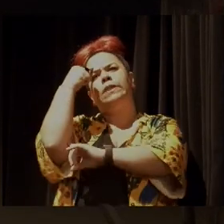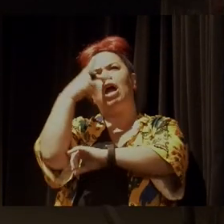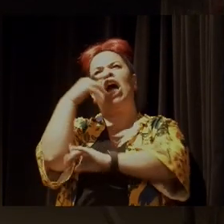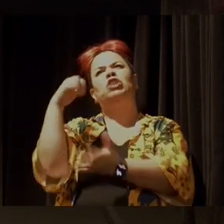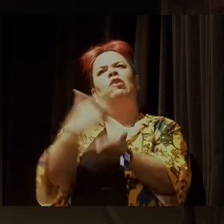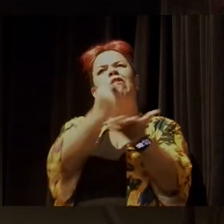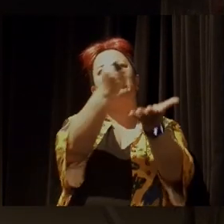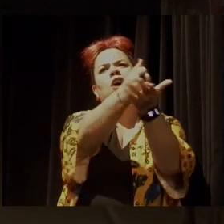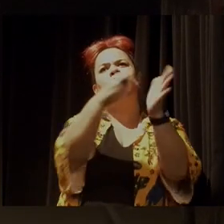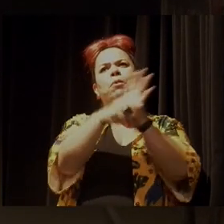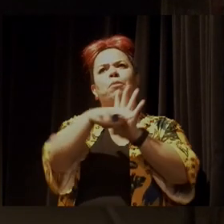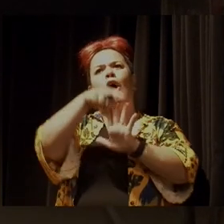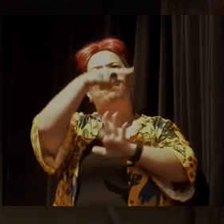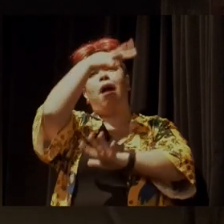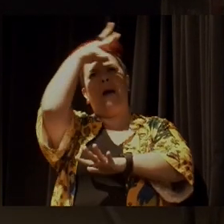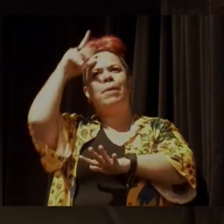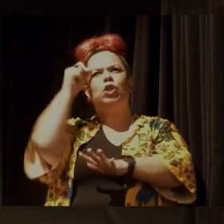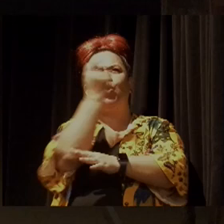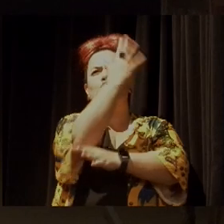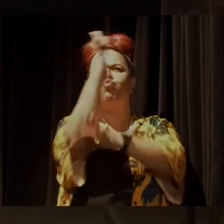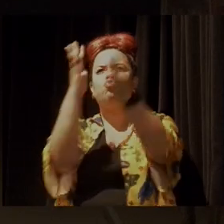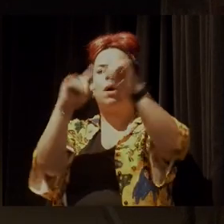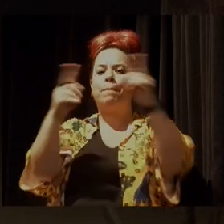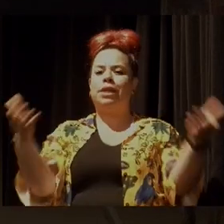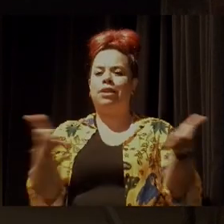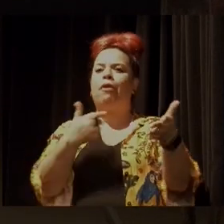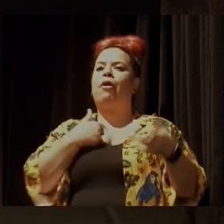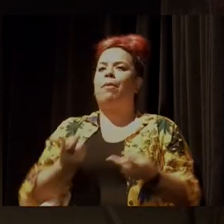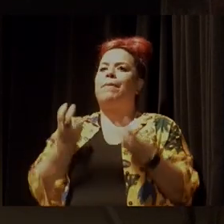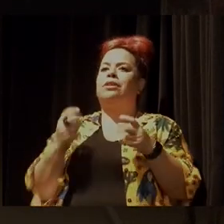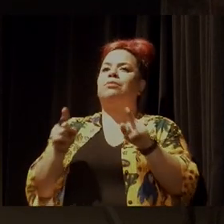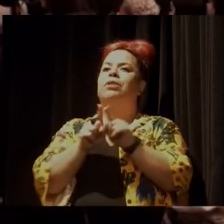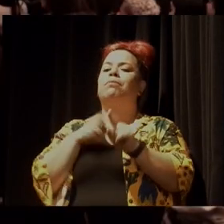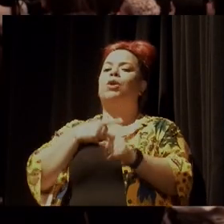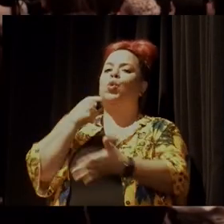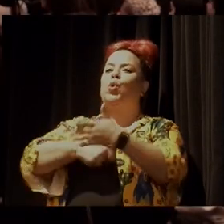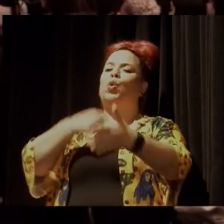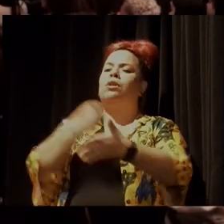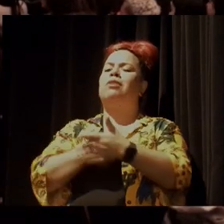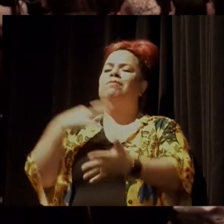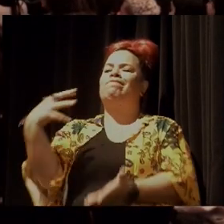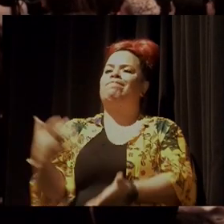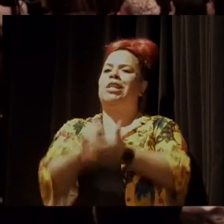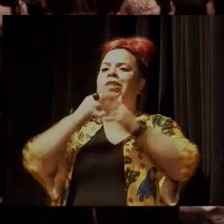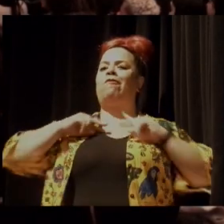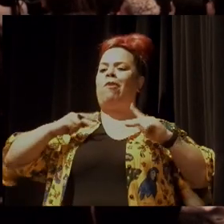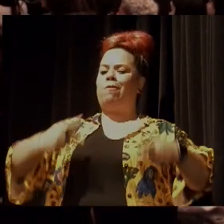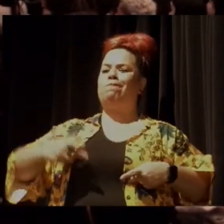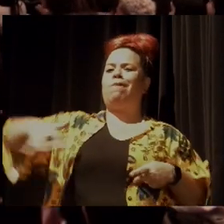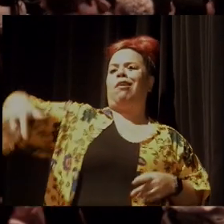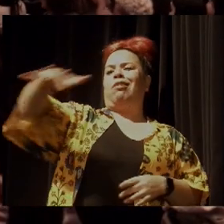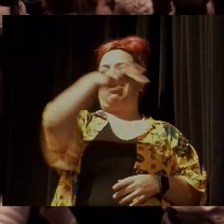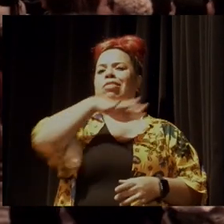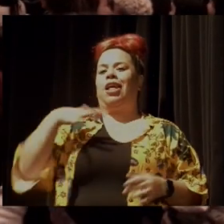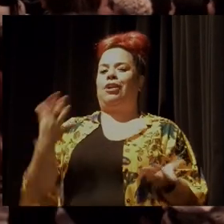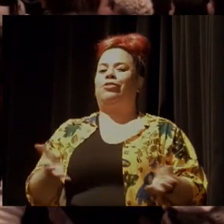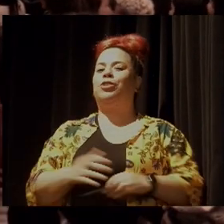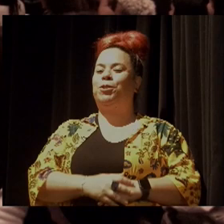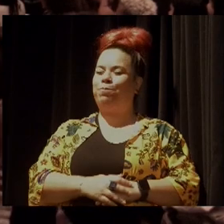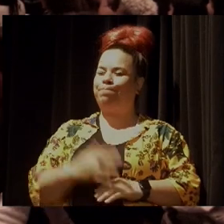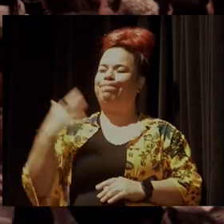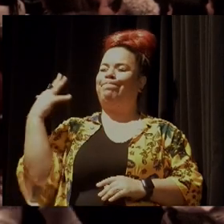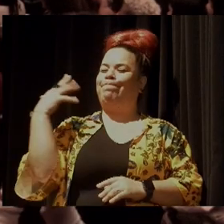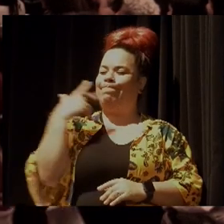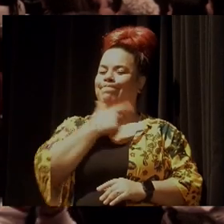a floresta amazônica. Agora percebo que estou lutando pela humanidade. Lindas palavras, né, obrigado. Obrigado.